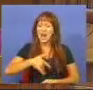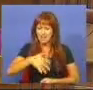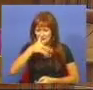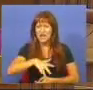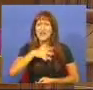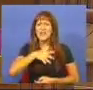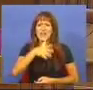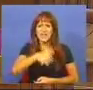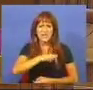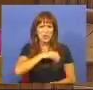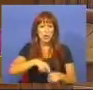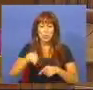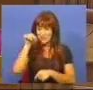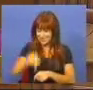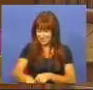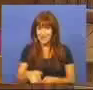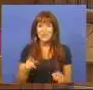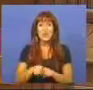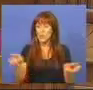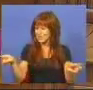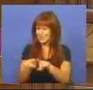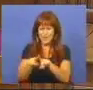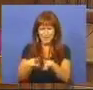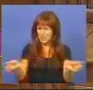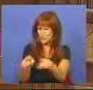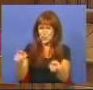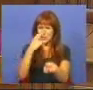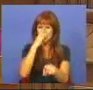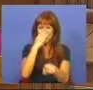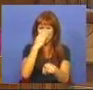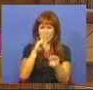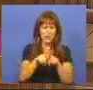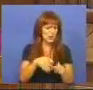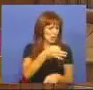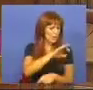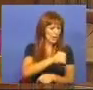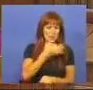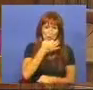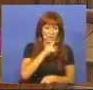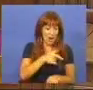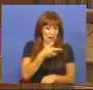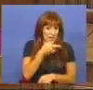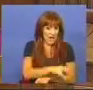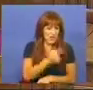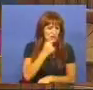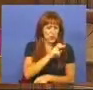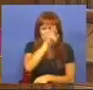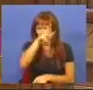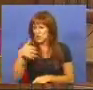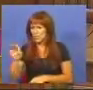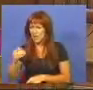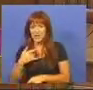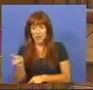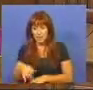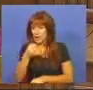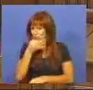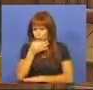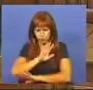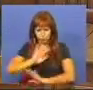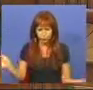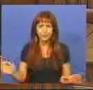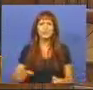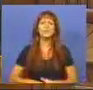Sr. Deputado Miguel Frasquilho, nisso são irmãos gêmeos. O Partido Socialista não fala das taxas de juros, o Partido Social Democrata também não.